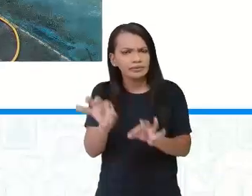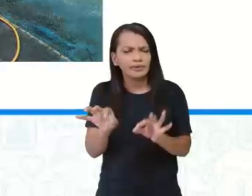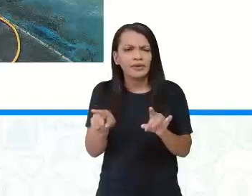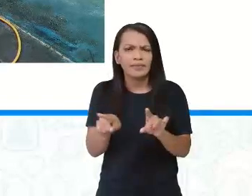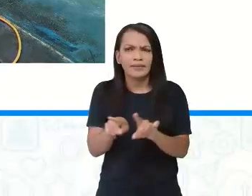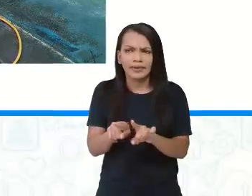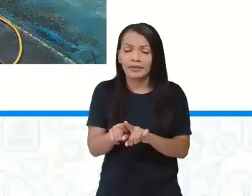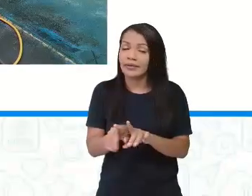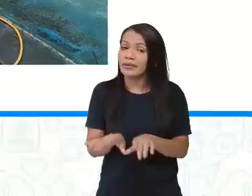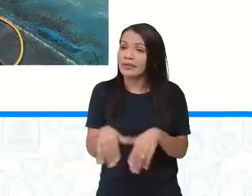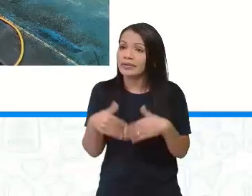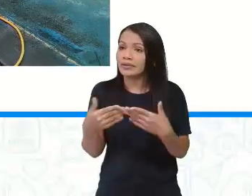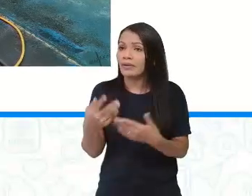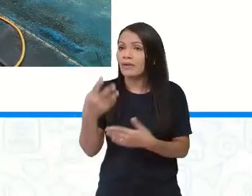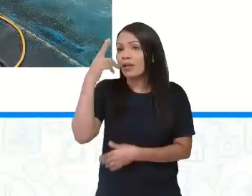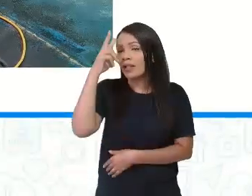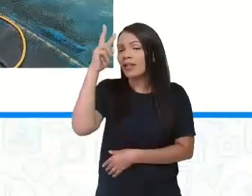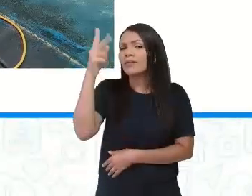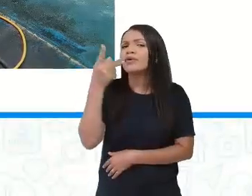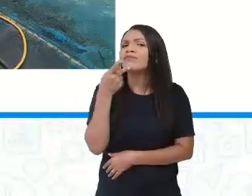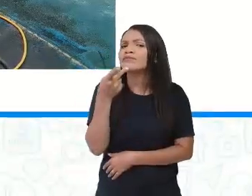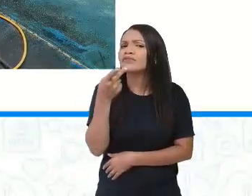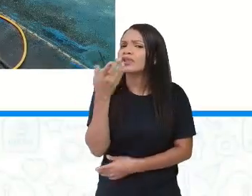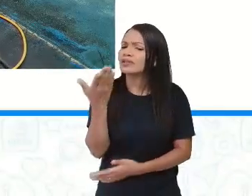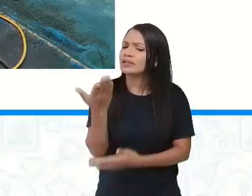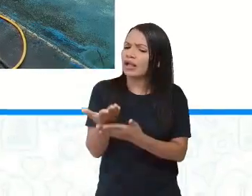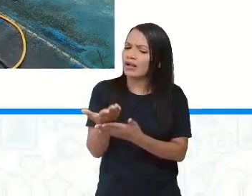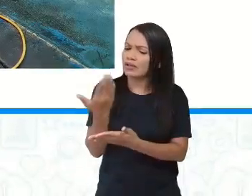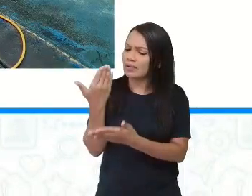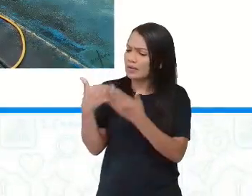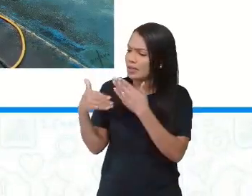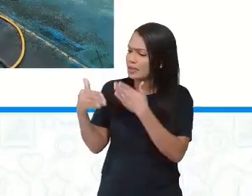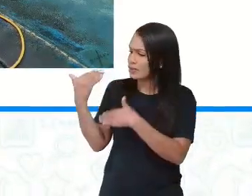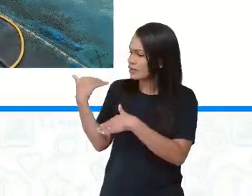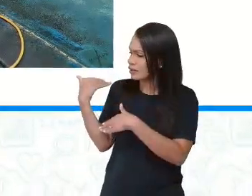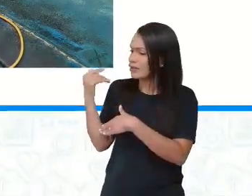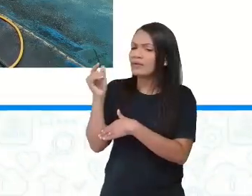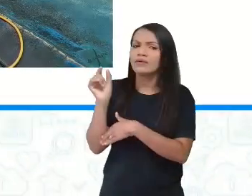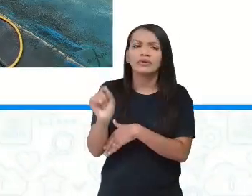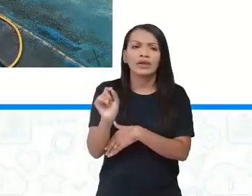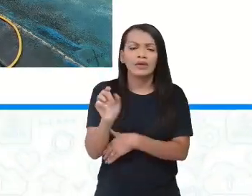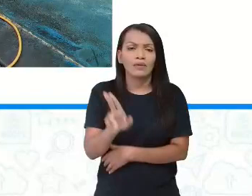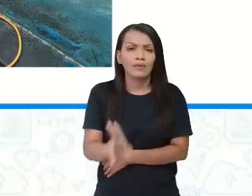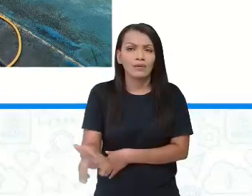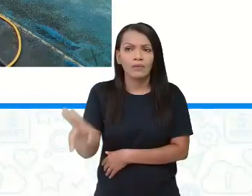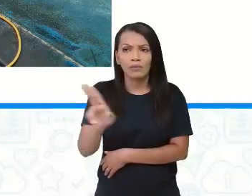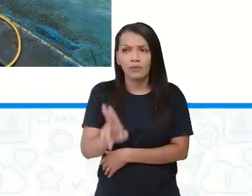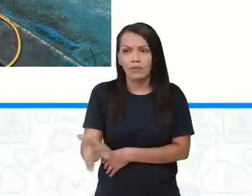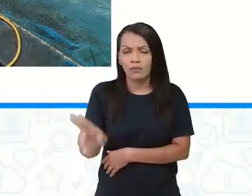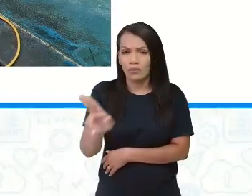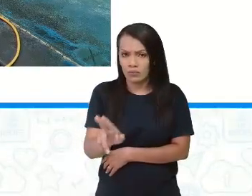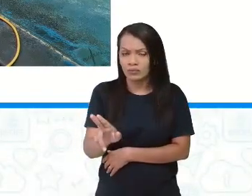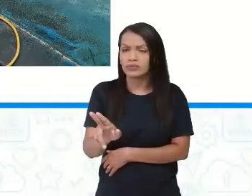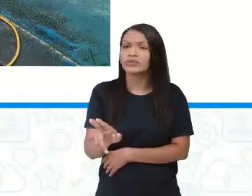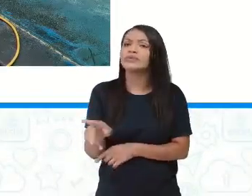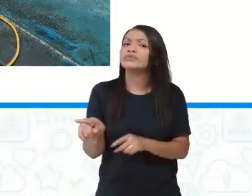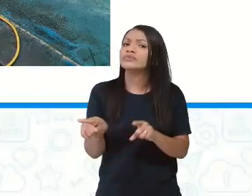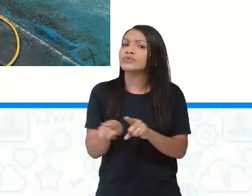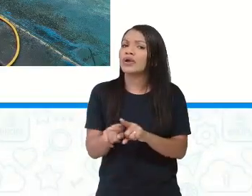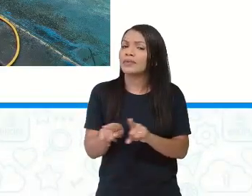Então, lembra que eu falei na aula passada sobre consumo na aula, inclusive, de